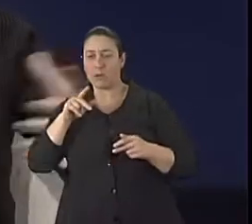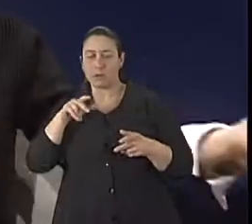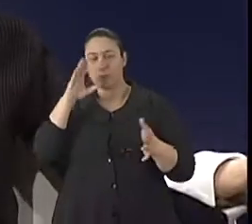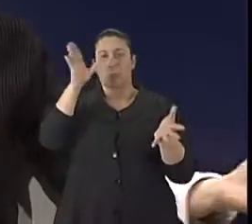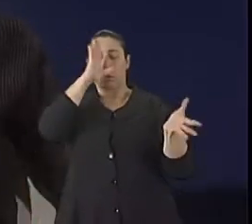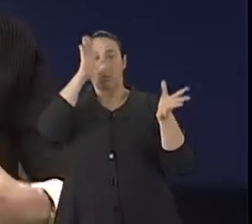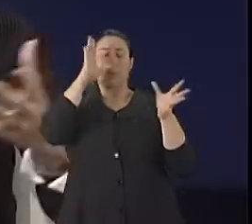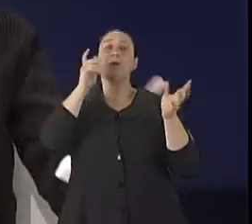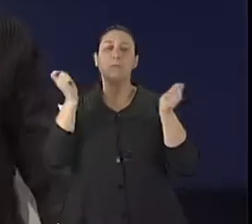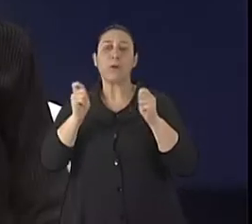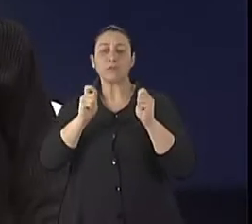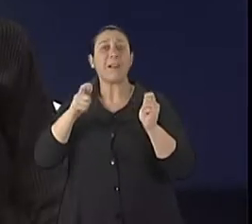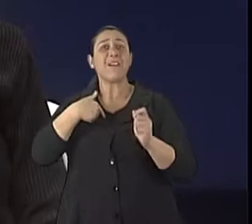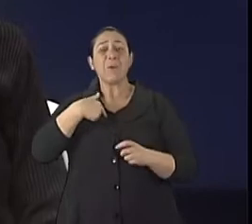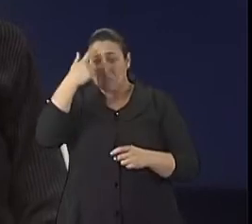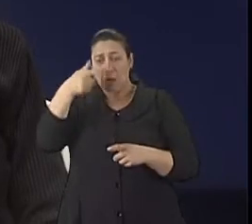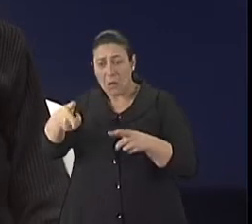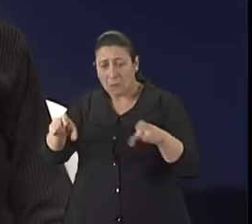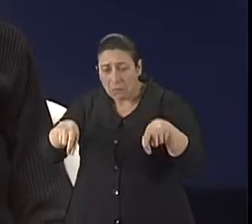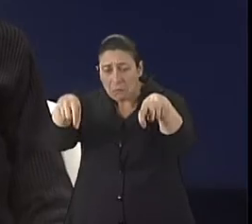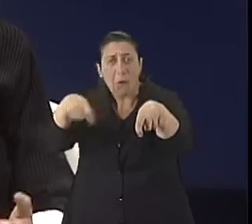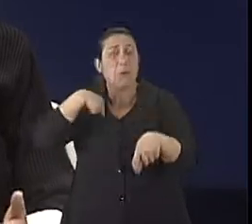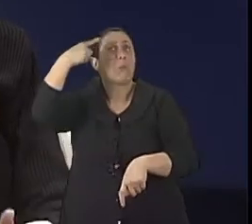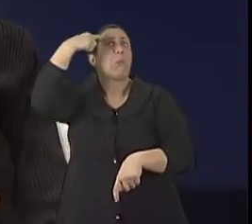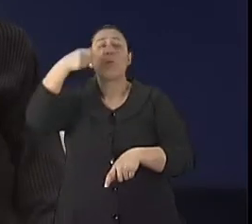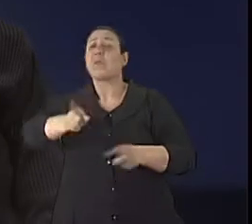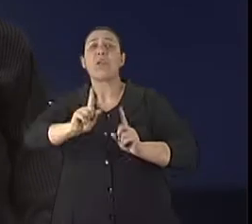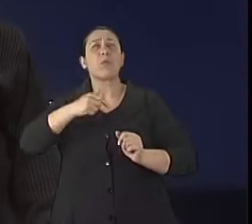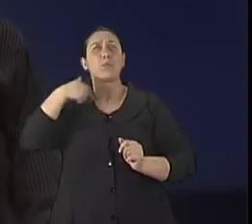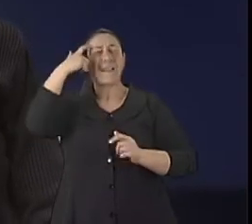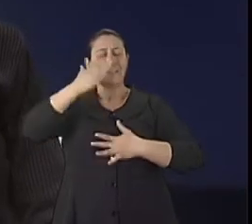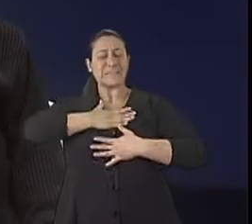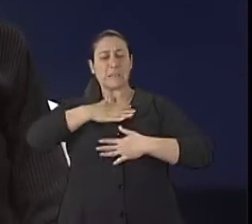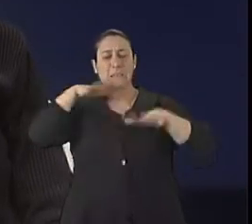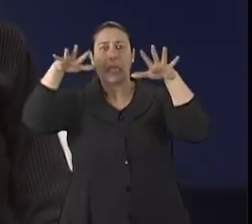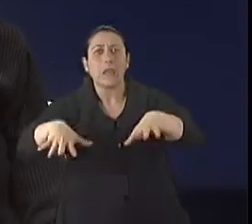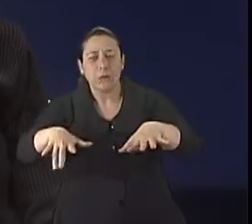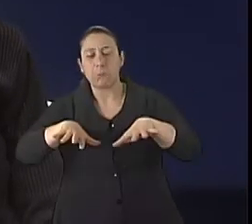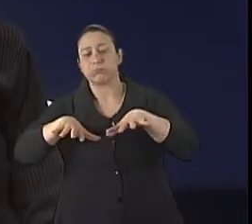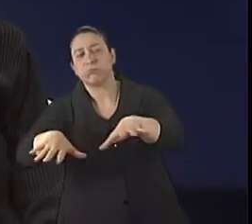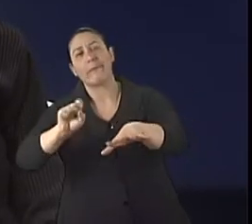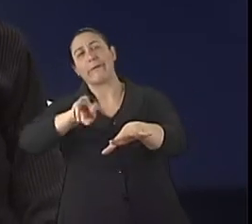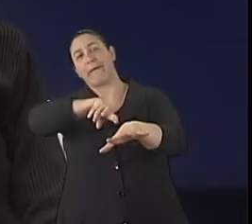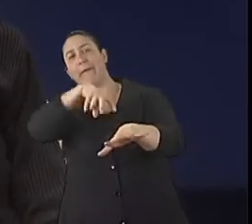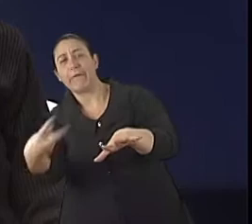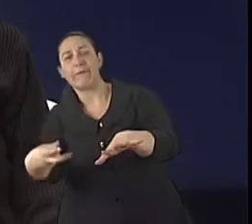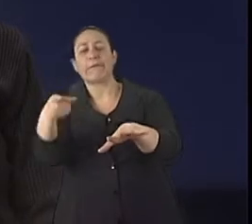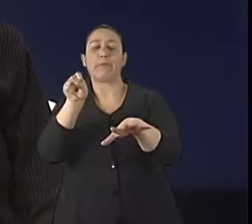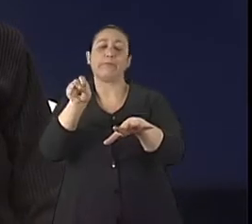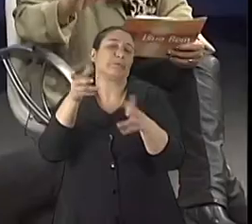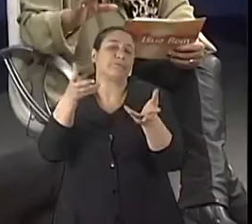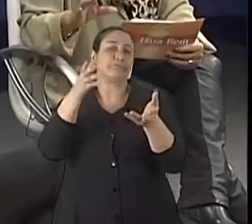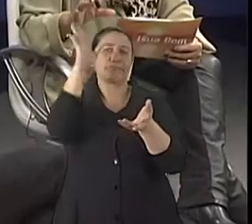é a primeira coisa. Ela não vai pensar se aquele móvel é firme ou não, né? E aí, às vezes, está aí que pode ocasionar o tombo ou até quebrar alguma coisa.